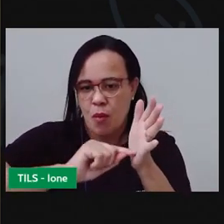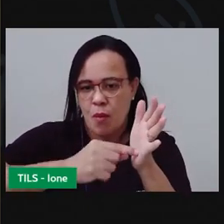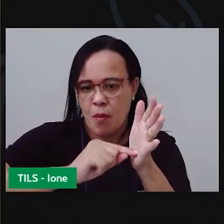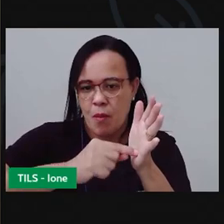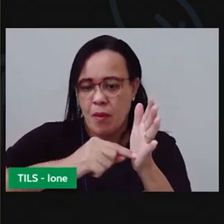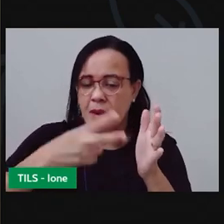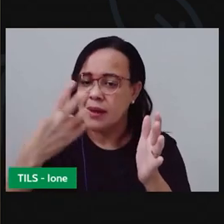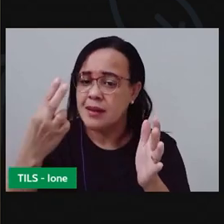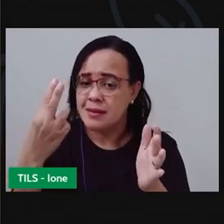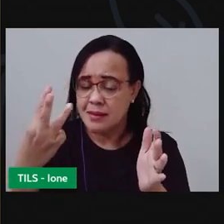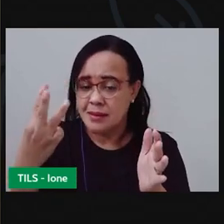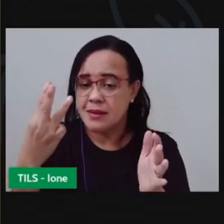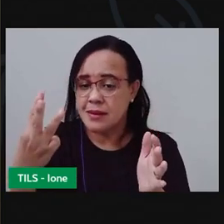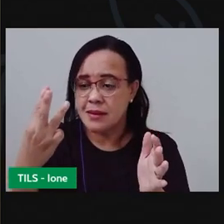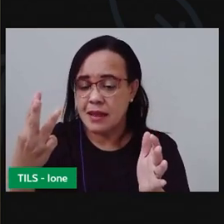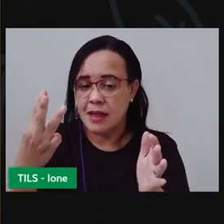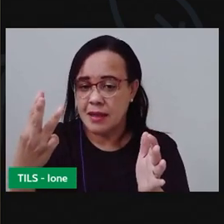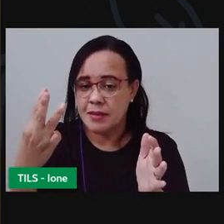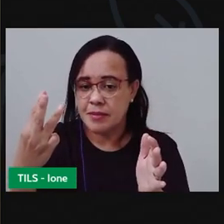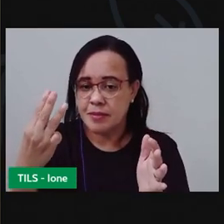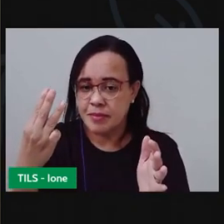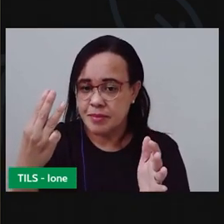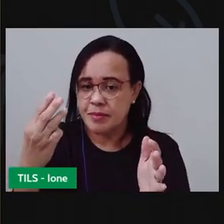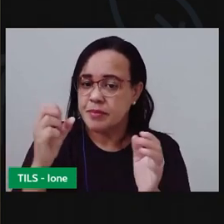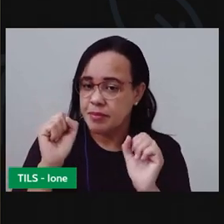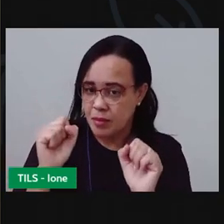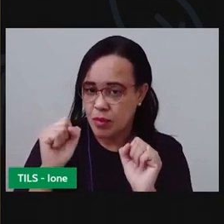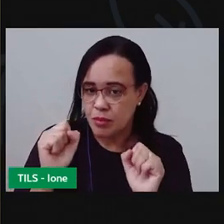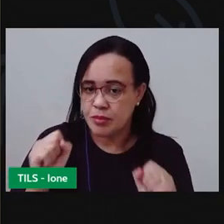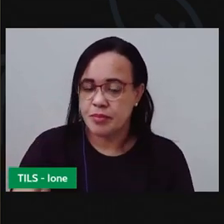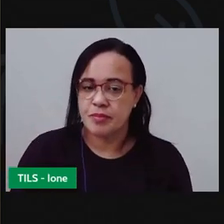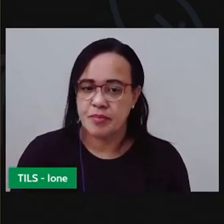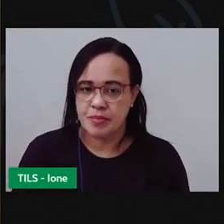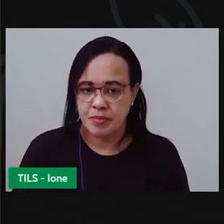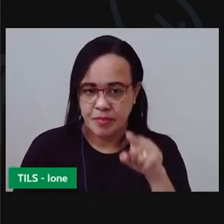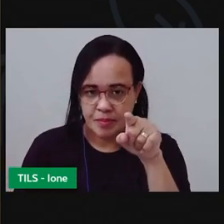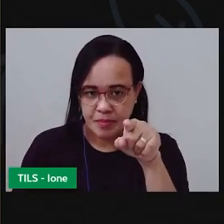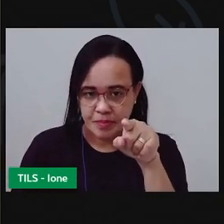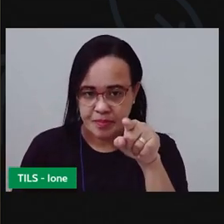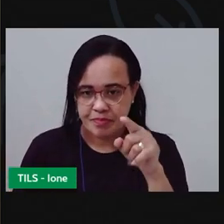a faca eu já fiz aqui alguns furos olha